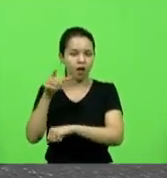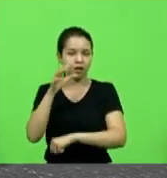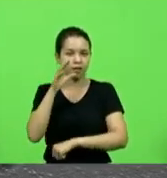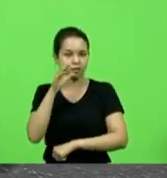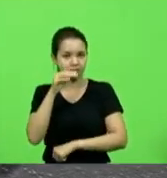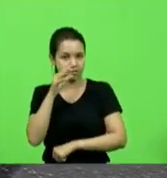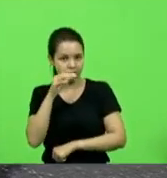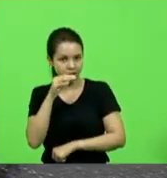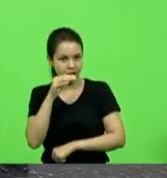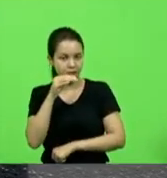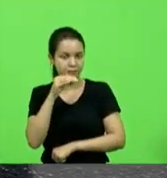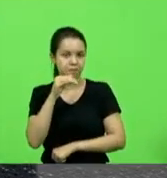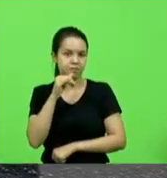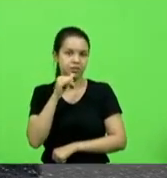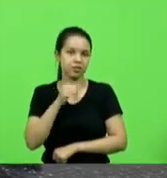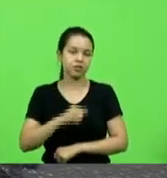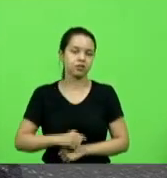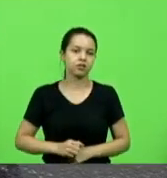informando